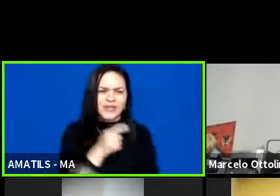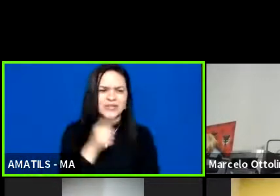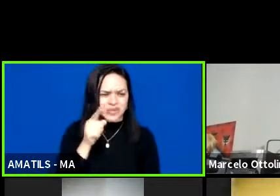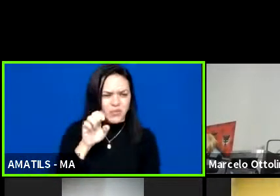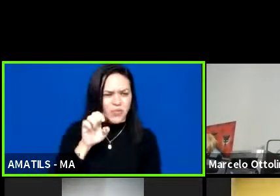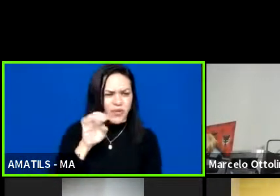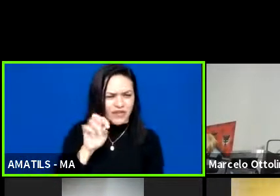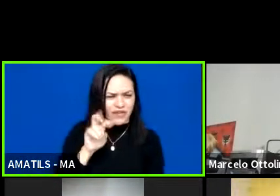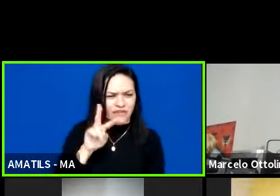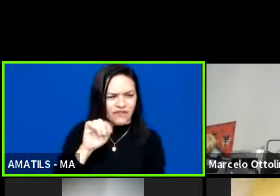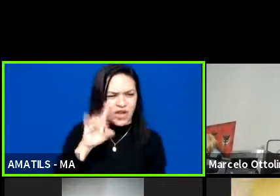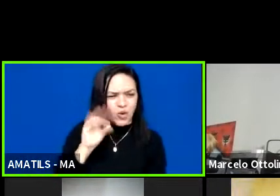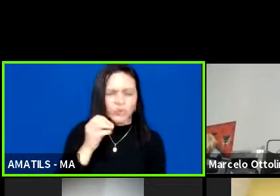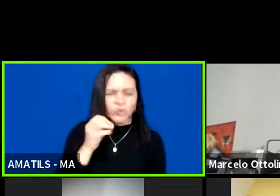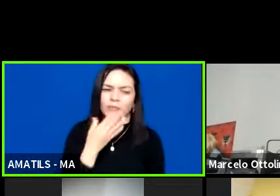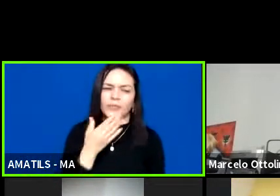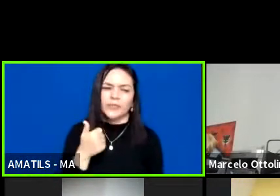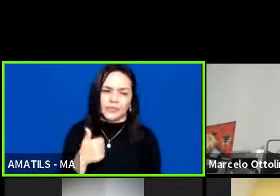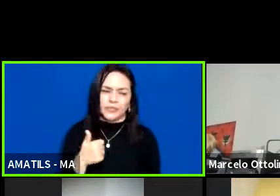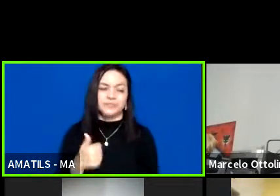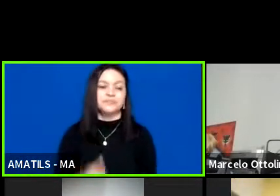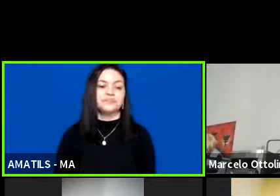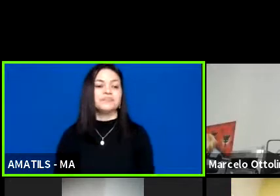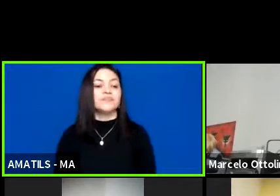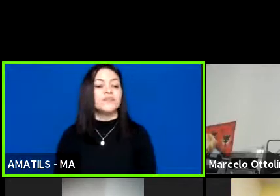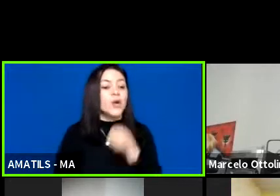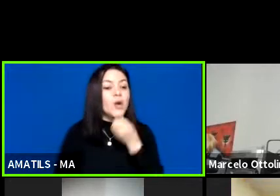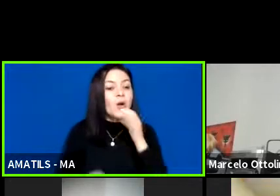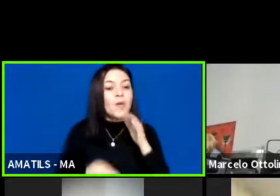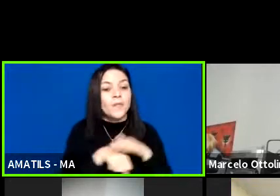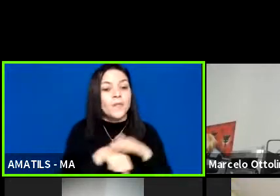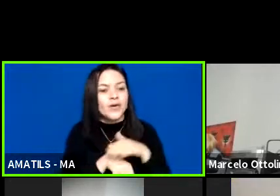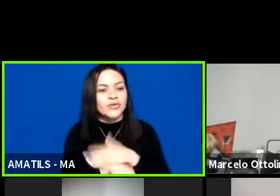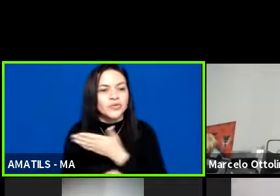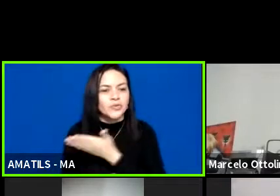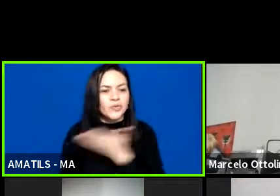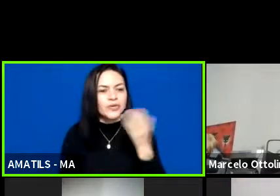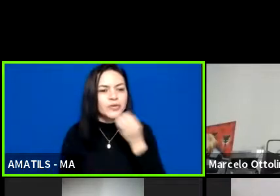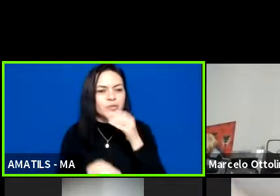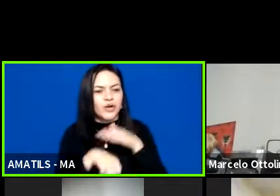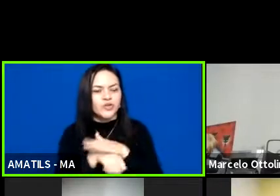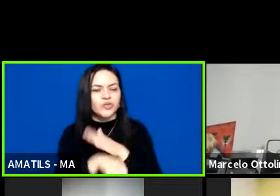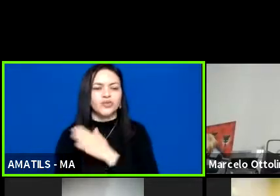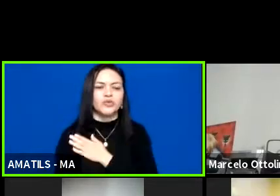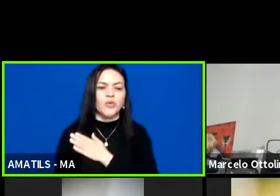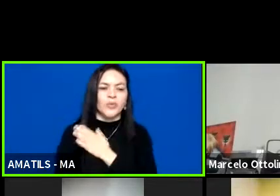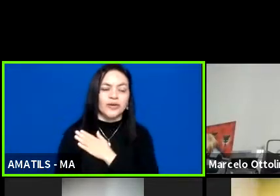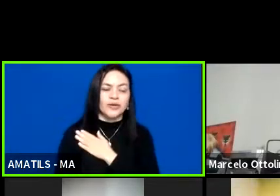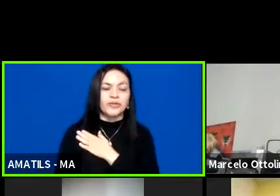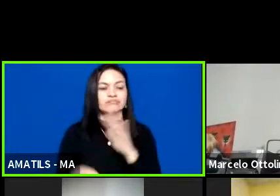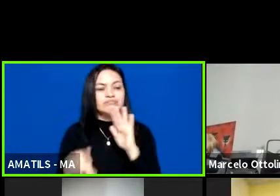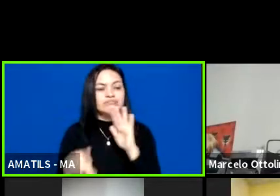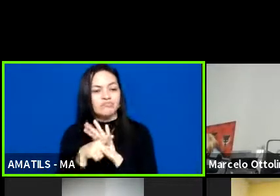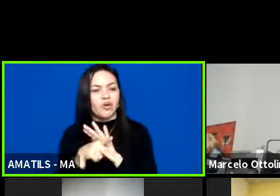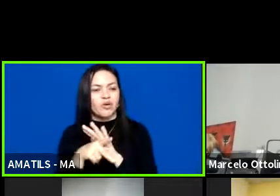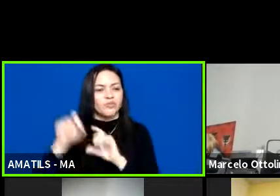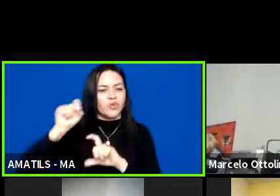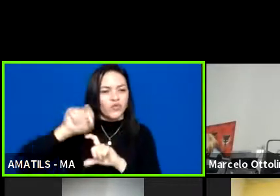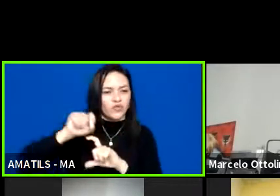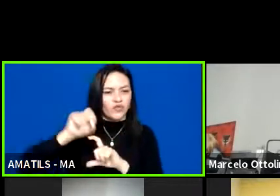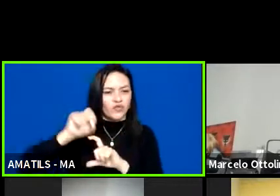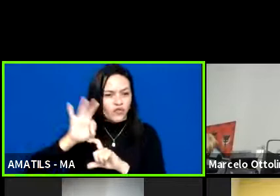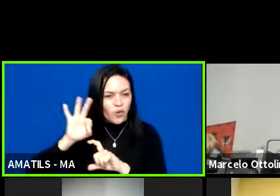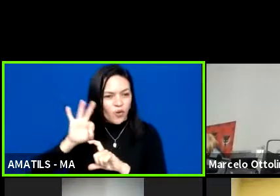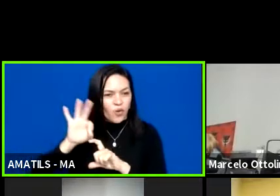companheiro. Boa noite, boa noite, companheiros do Fórum, né? É um prazer imenso a gente poder estar participando dessa reunião, né?